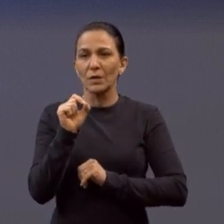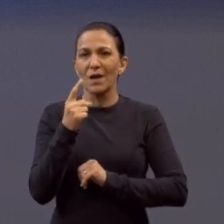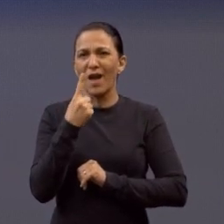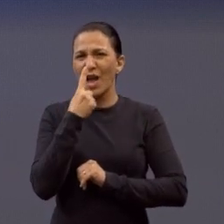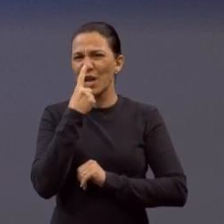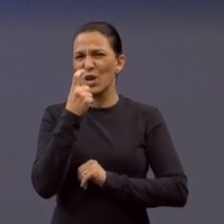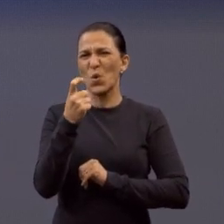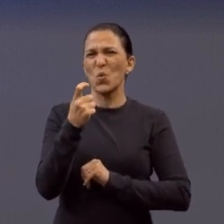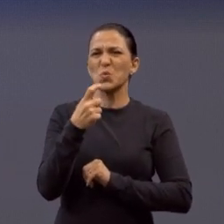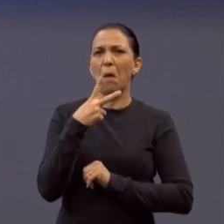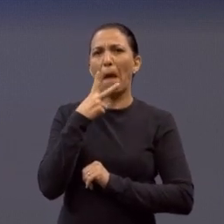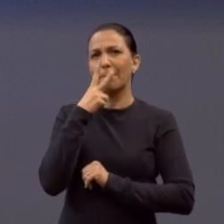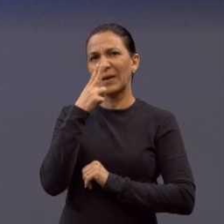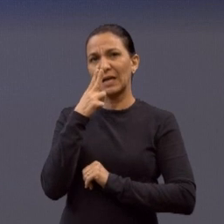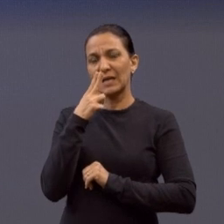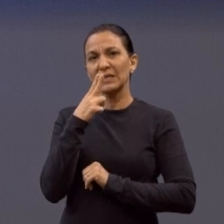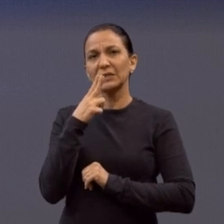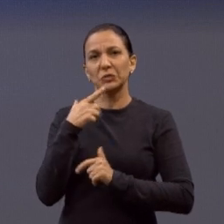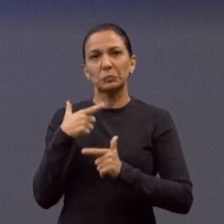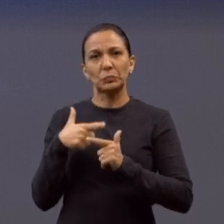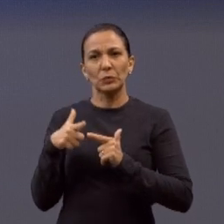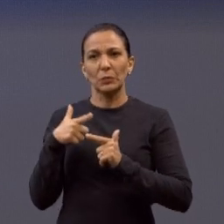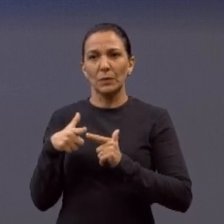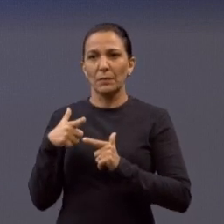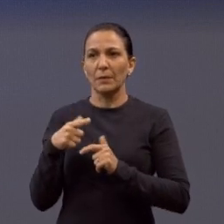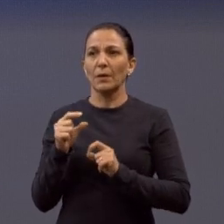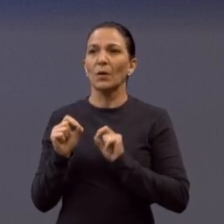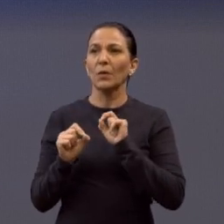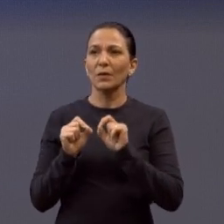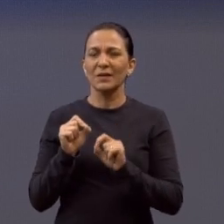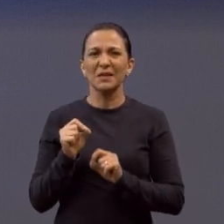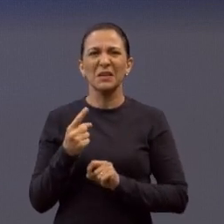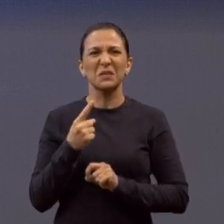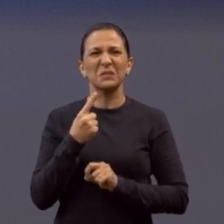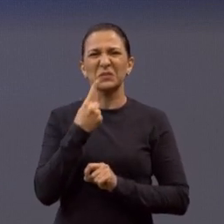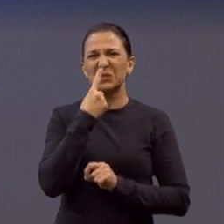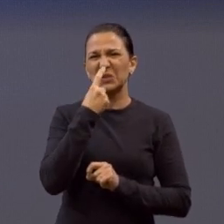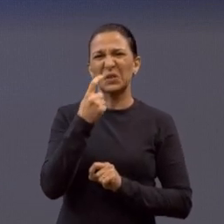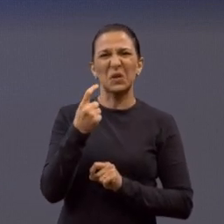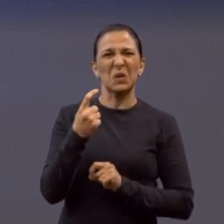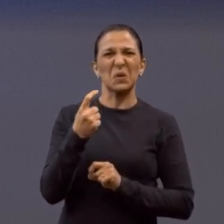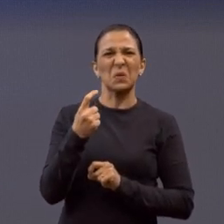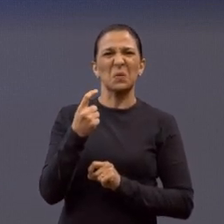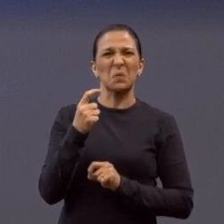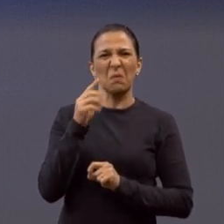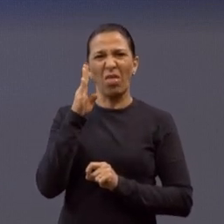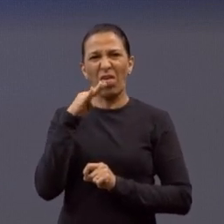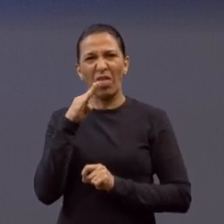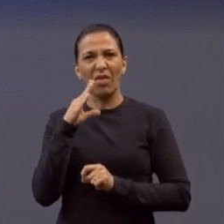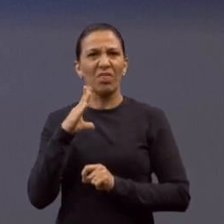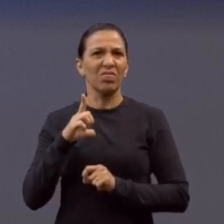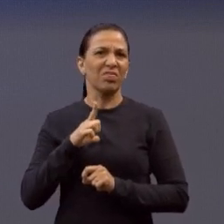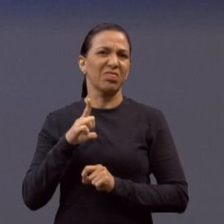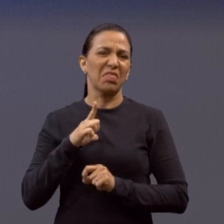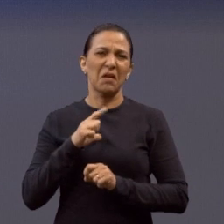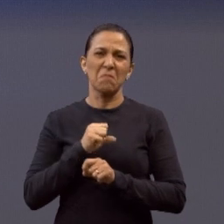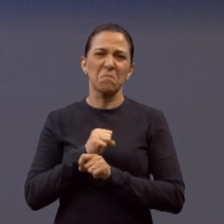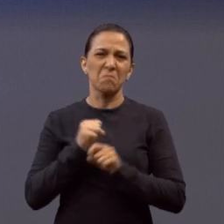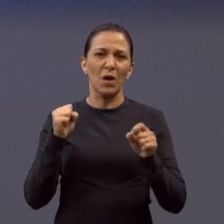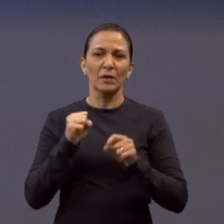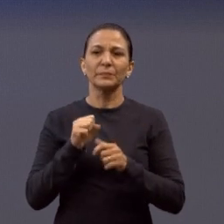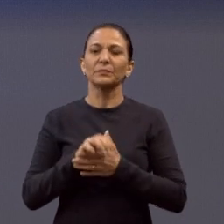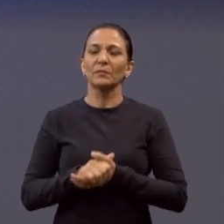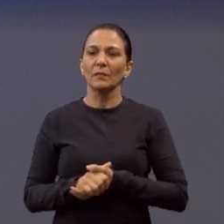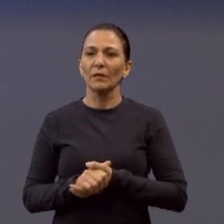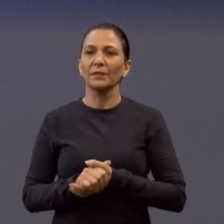esgoto ali, Marcos, de tanto odor que estava, que você não aguentava ficar. A gente foi varrendo